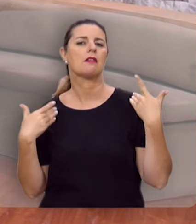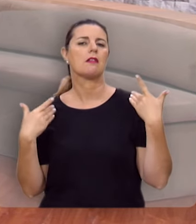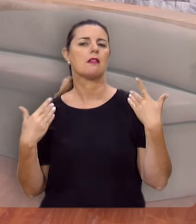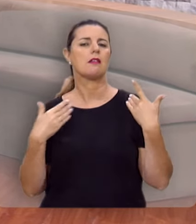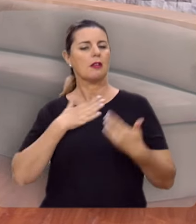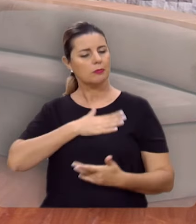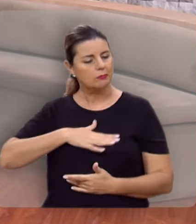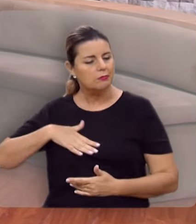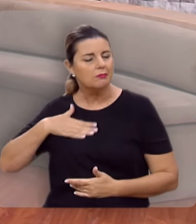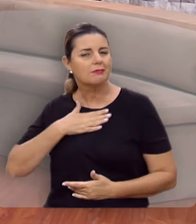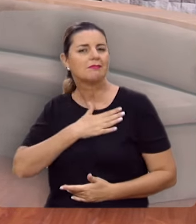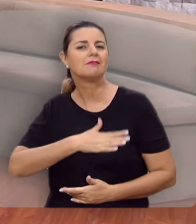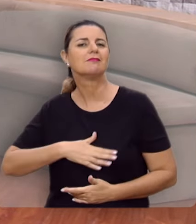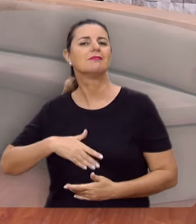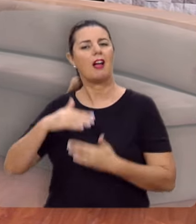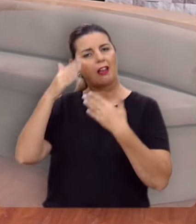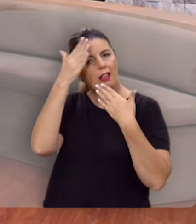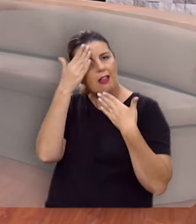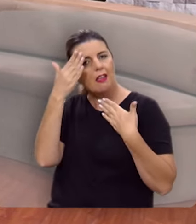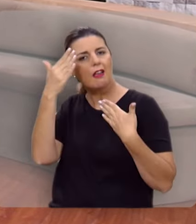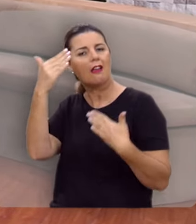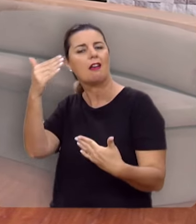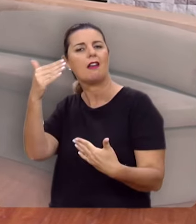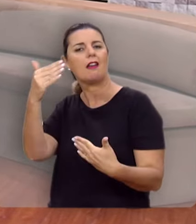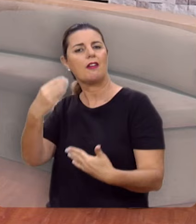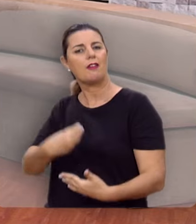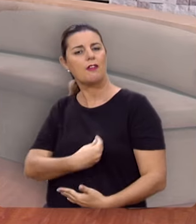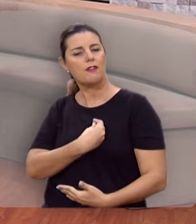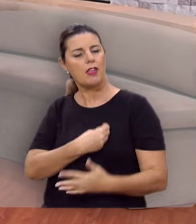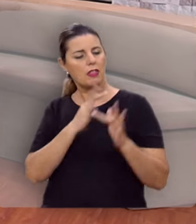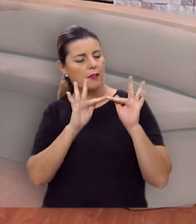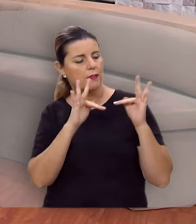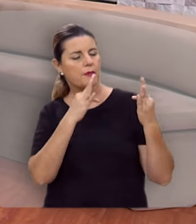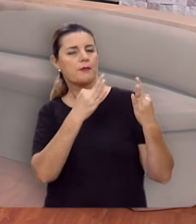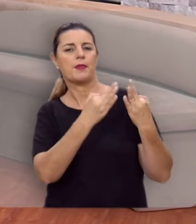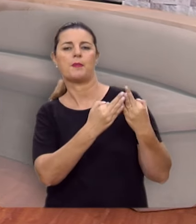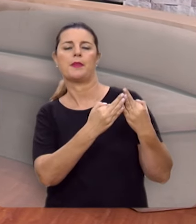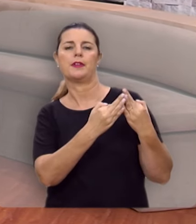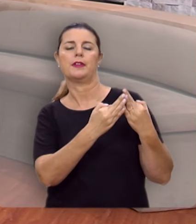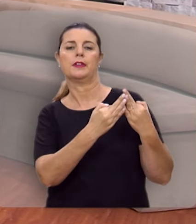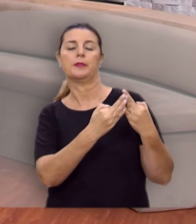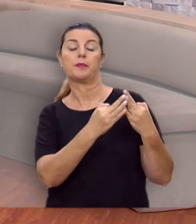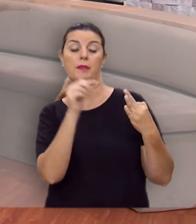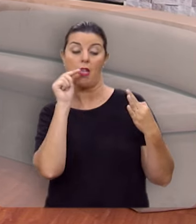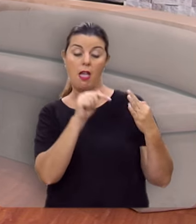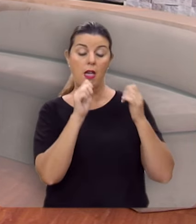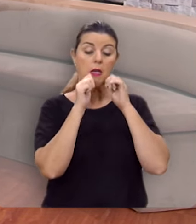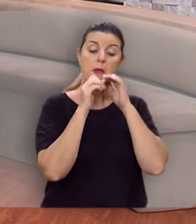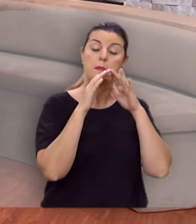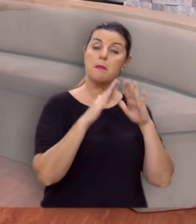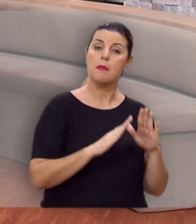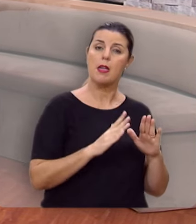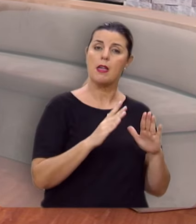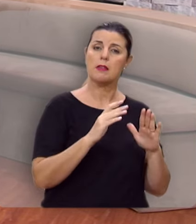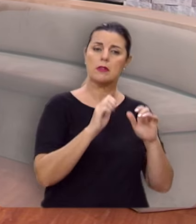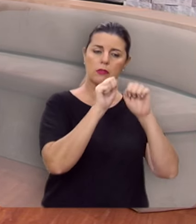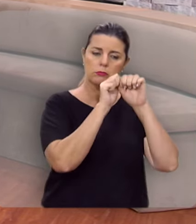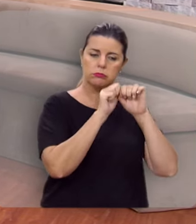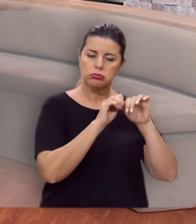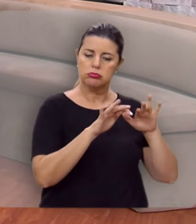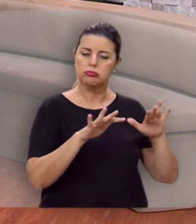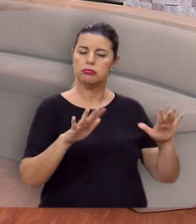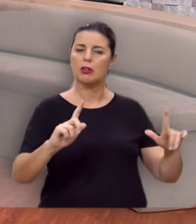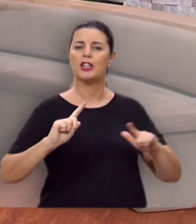alegria, de contentamento, de gratidão, de vida em família. E esta bênção vai